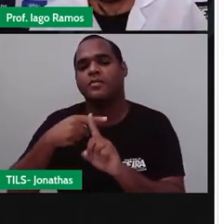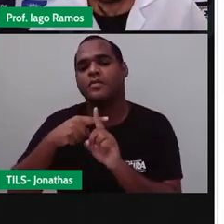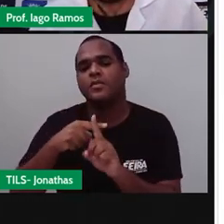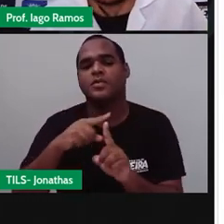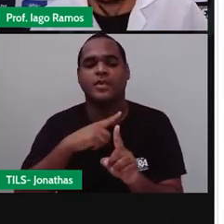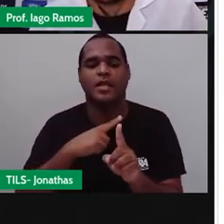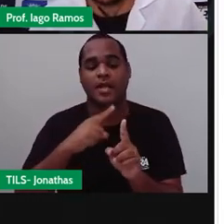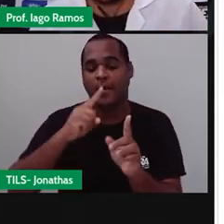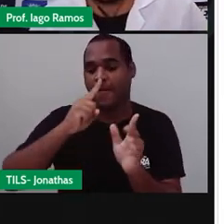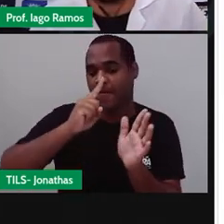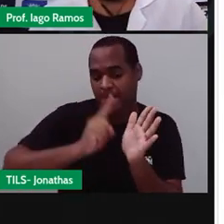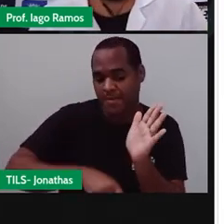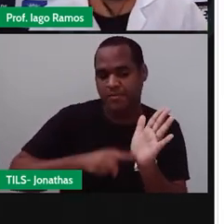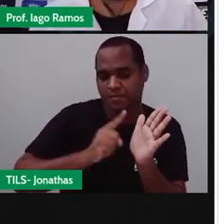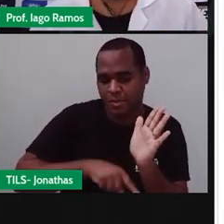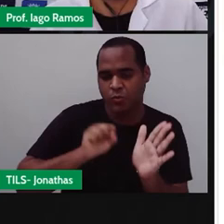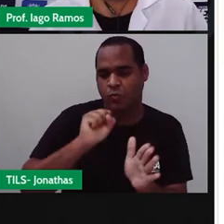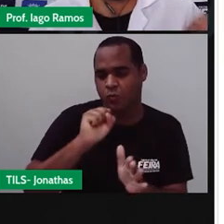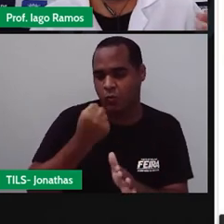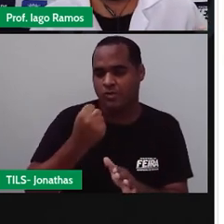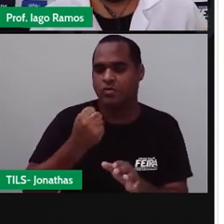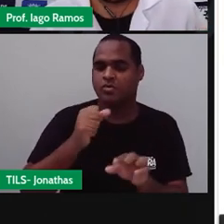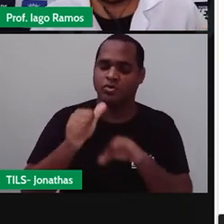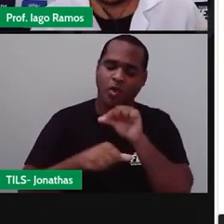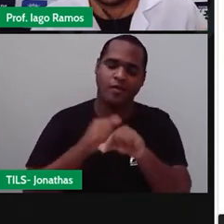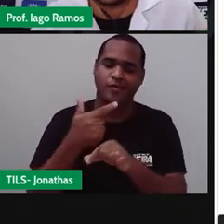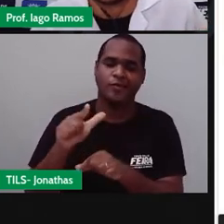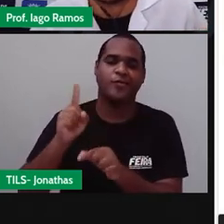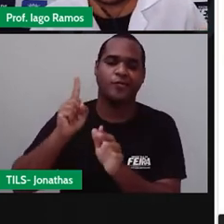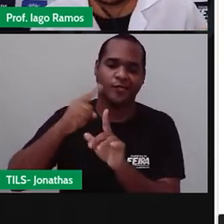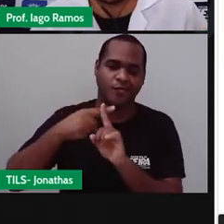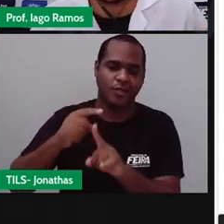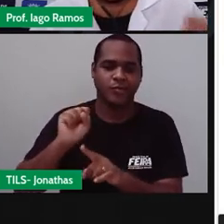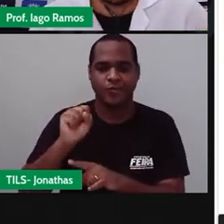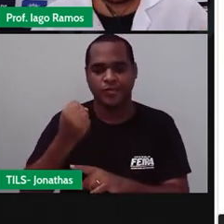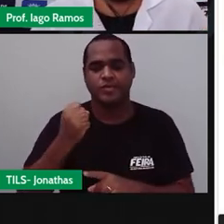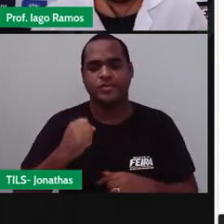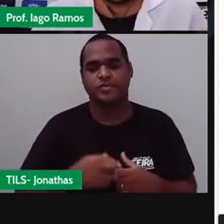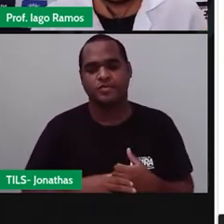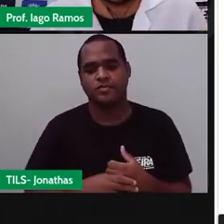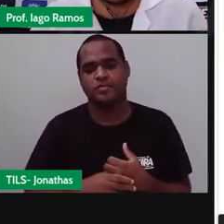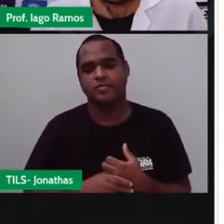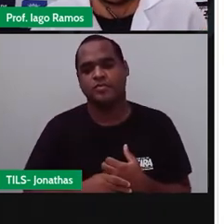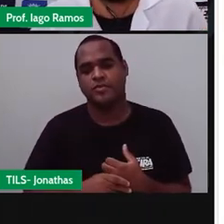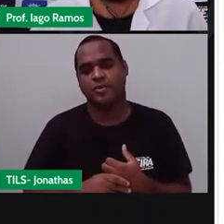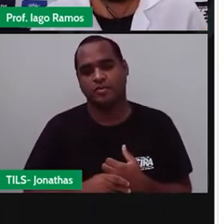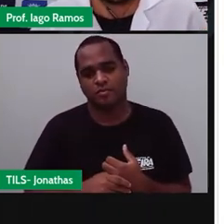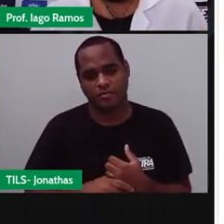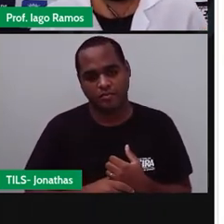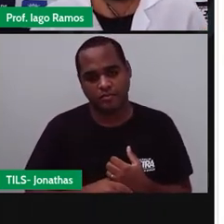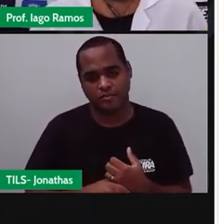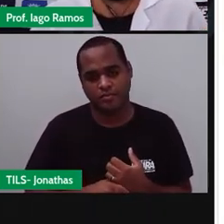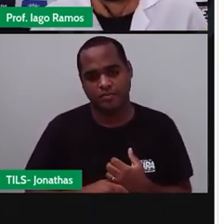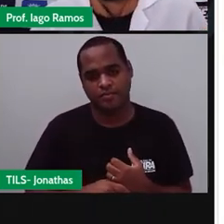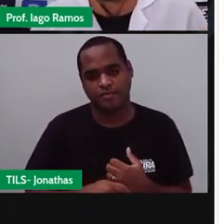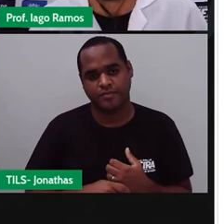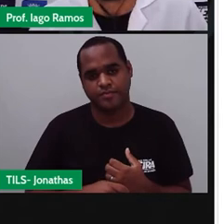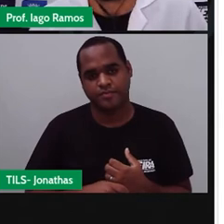esse menos menos 8 vira um mais 8, tá? Mais 8 é um número